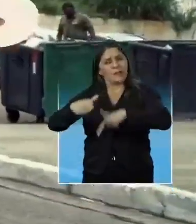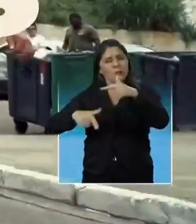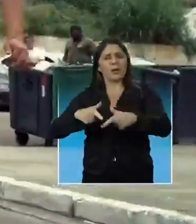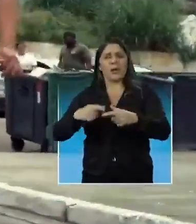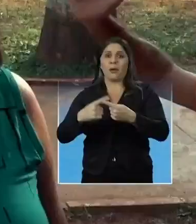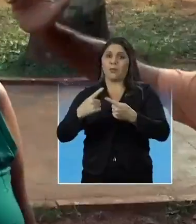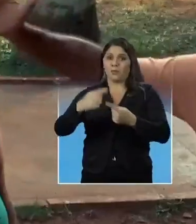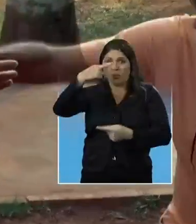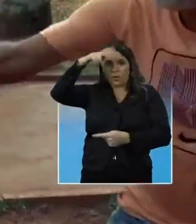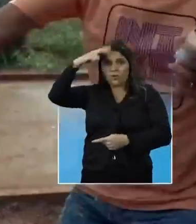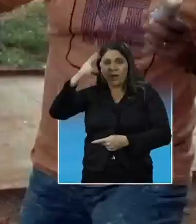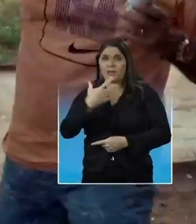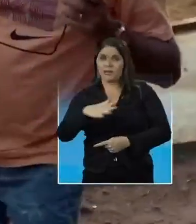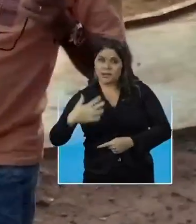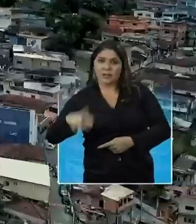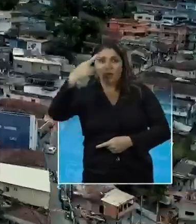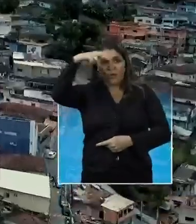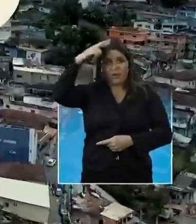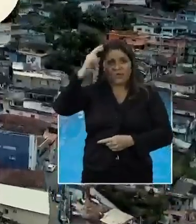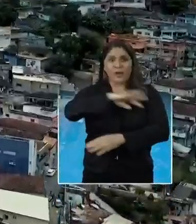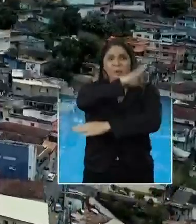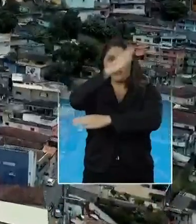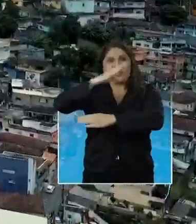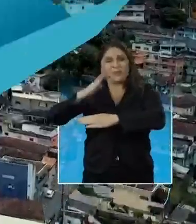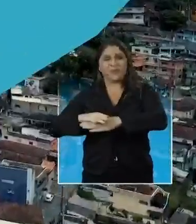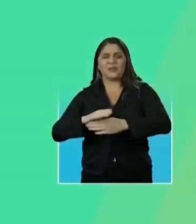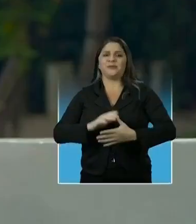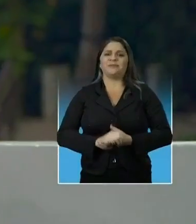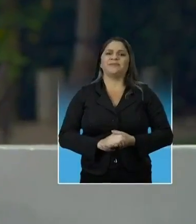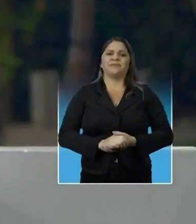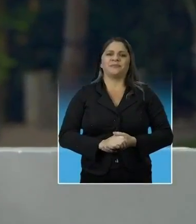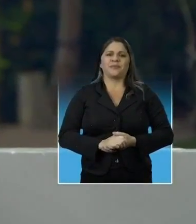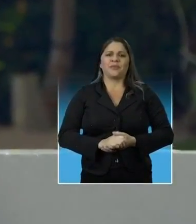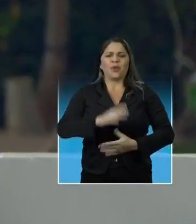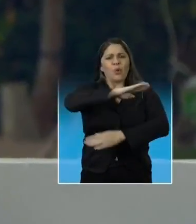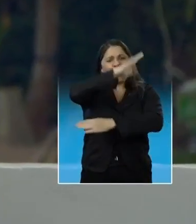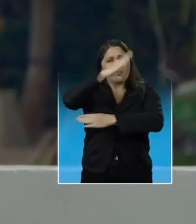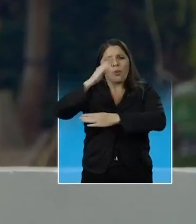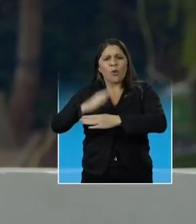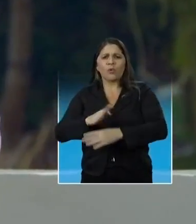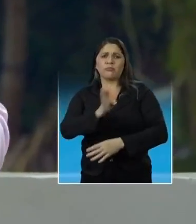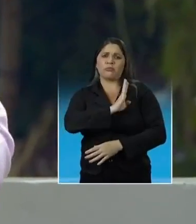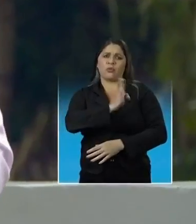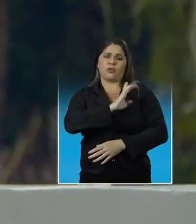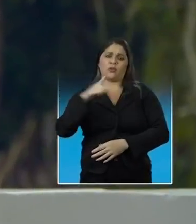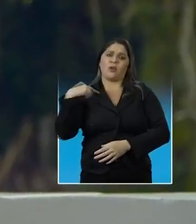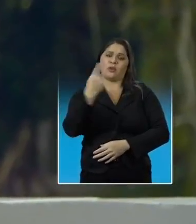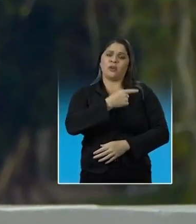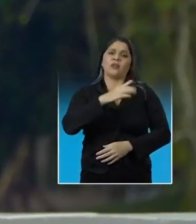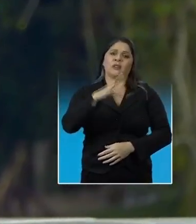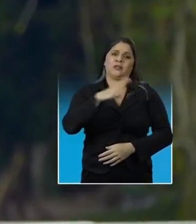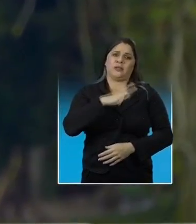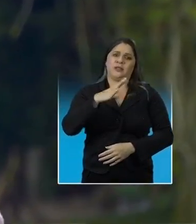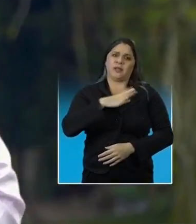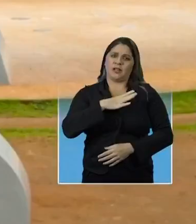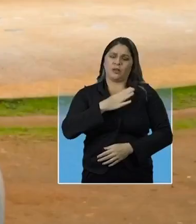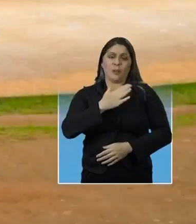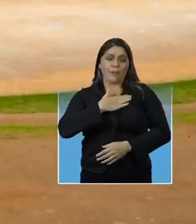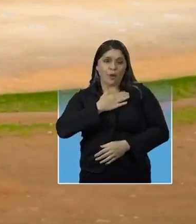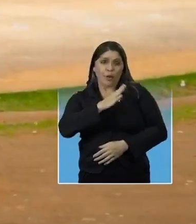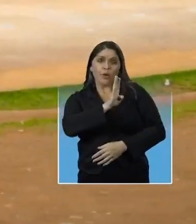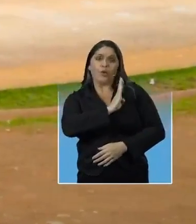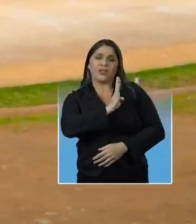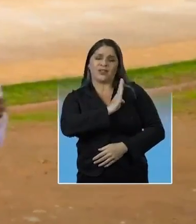Rogério é Santos. Rogério é Morro. Os morros estão no coração da nossa cidade, do meu